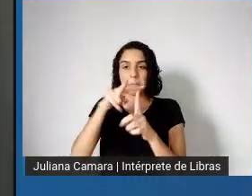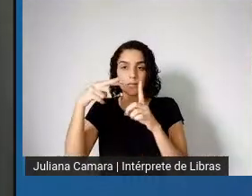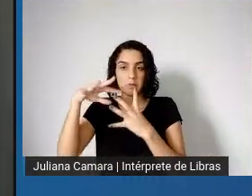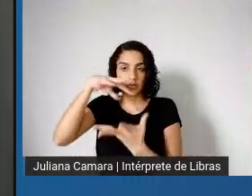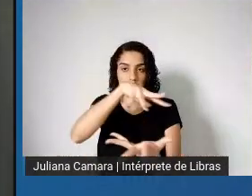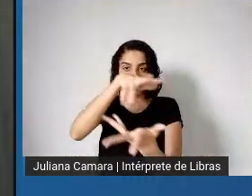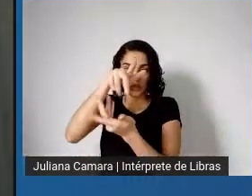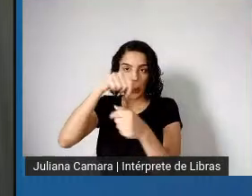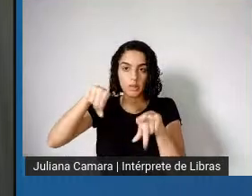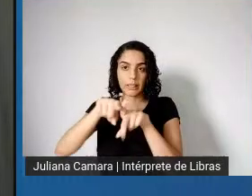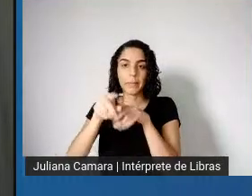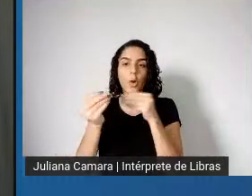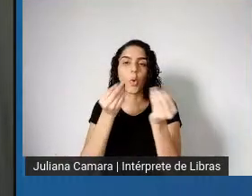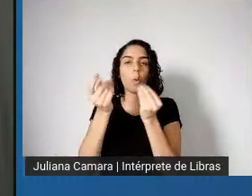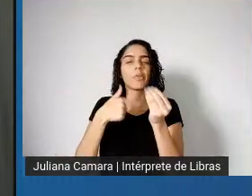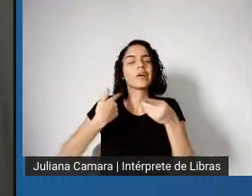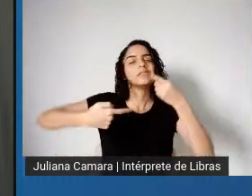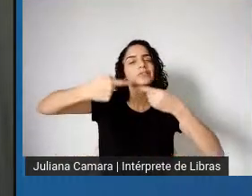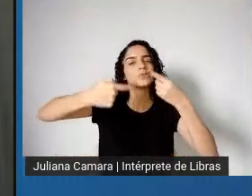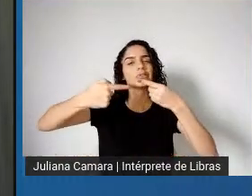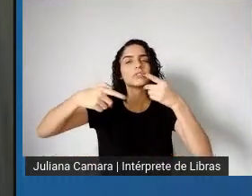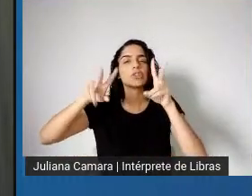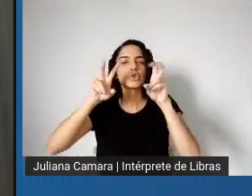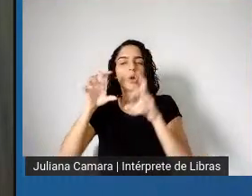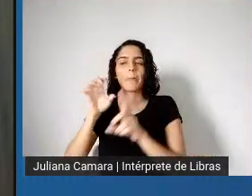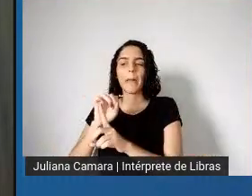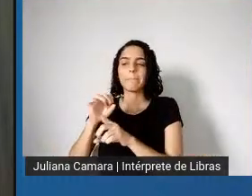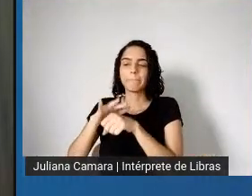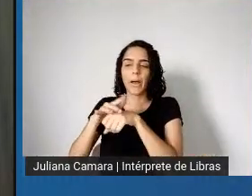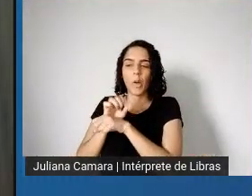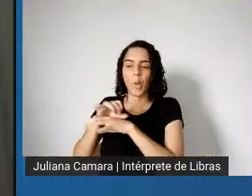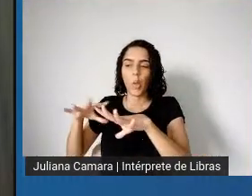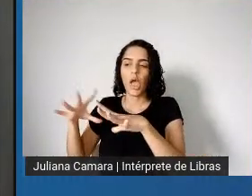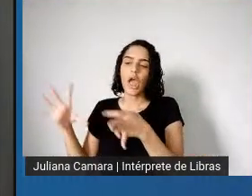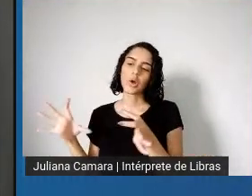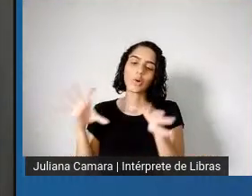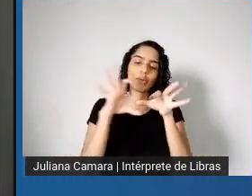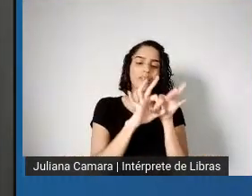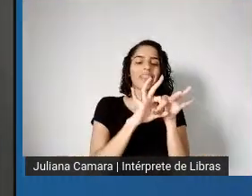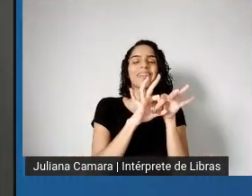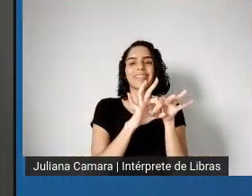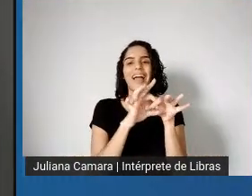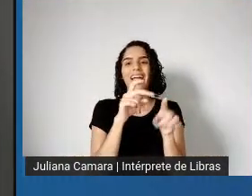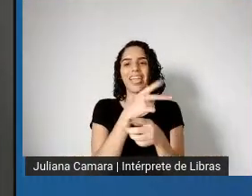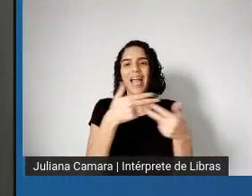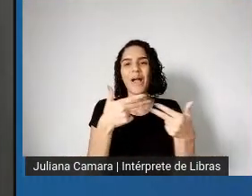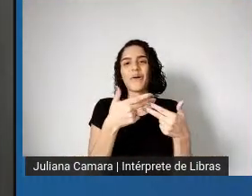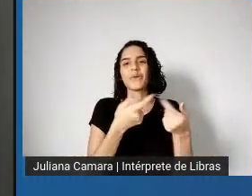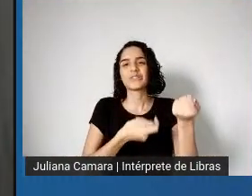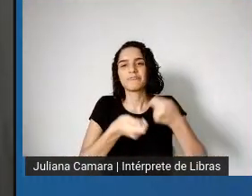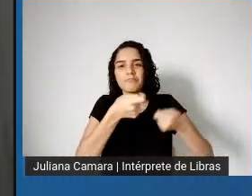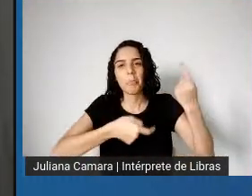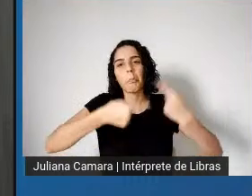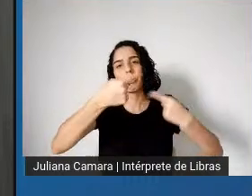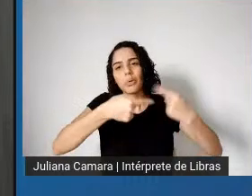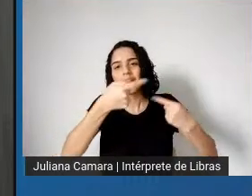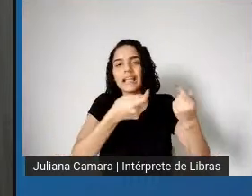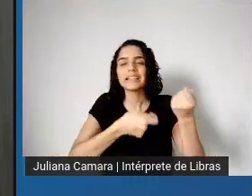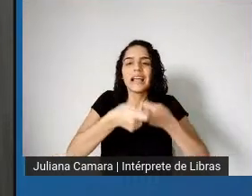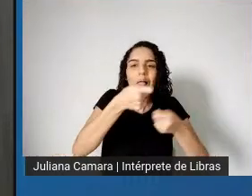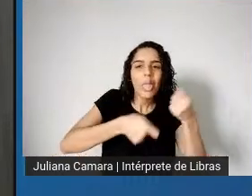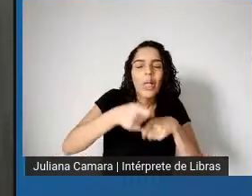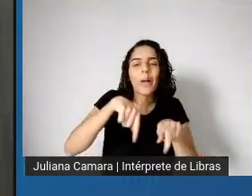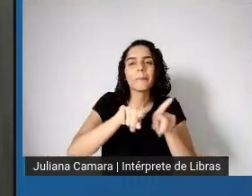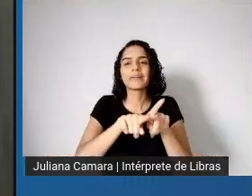determinantes sociais, econômicos, políticos, eu acho que esses são pontos importantes, né, para nós todos, da saúde pública,